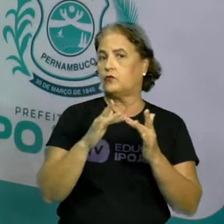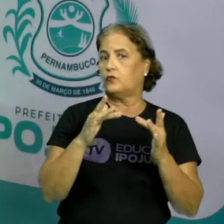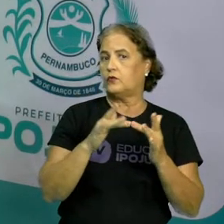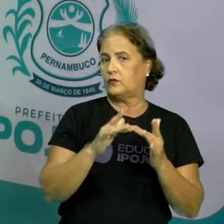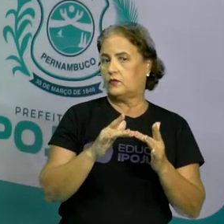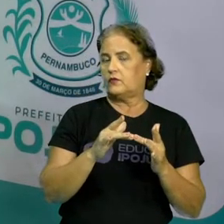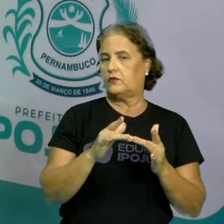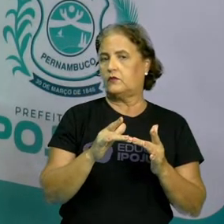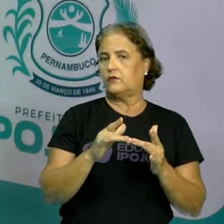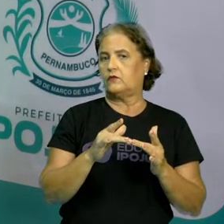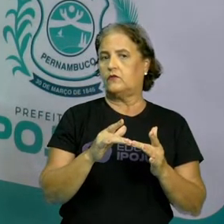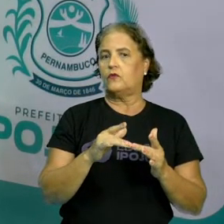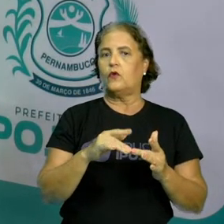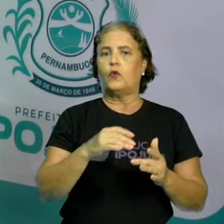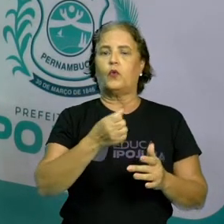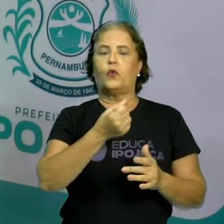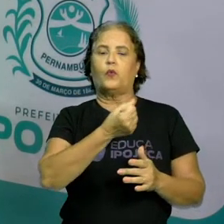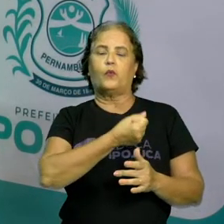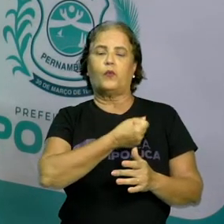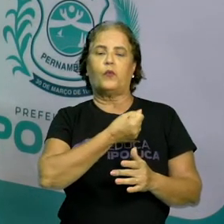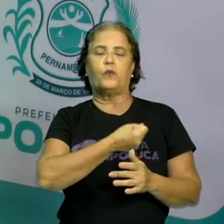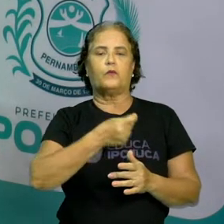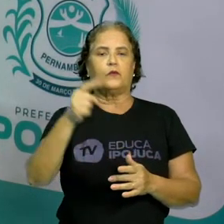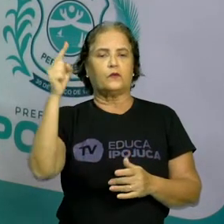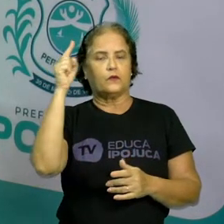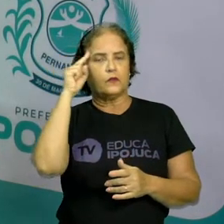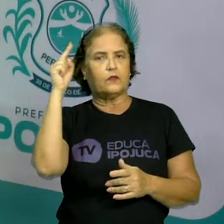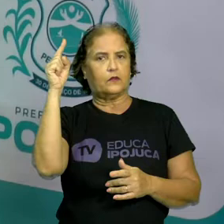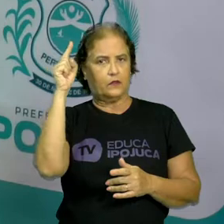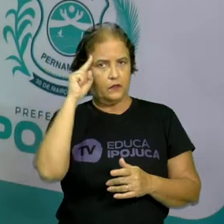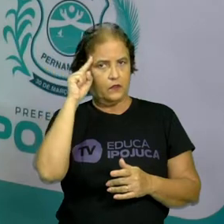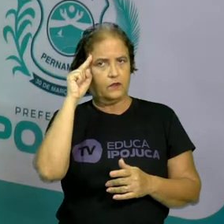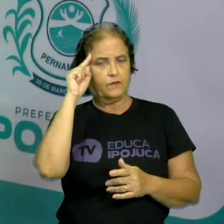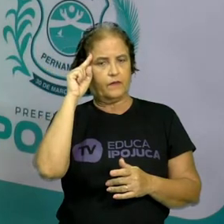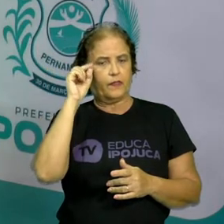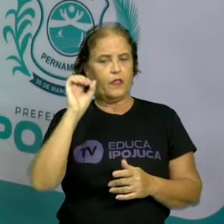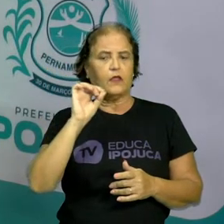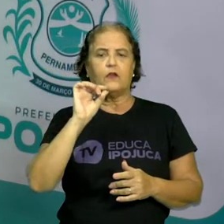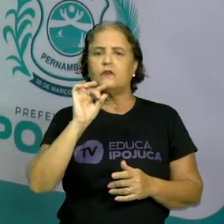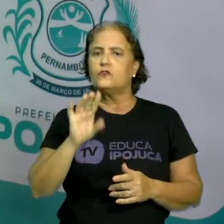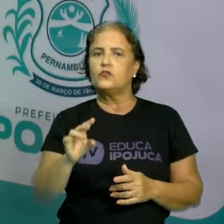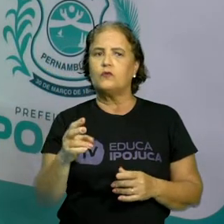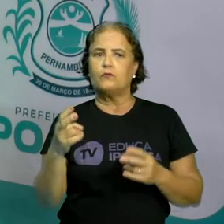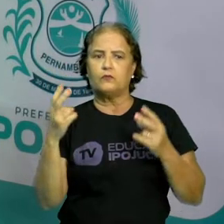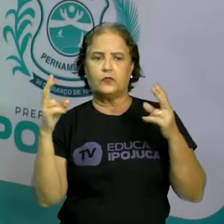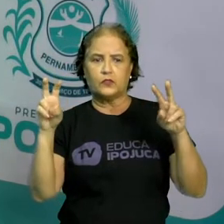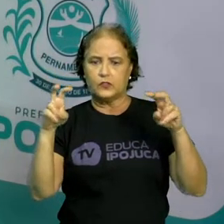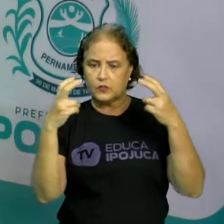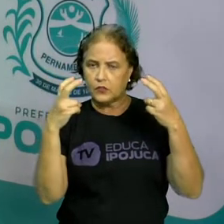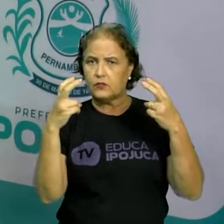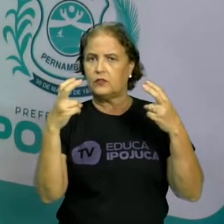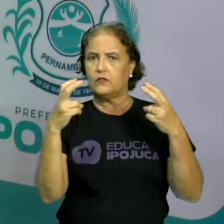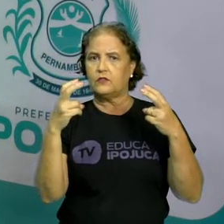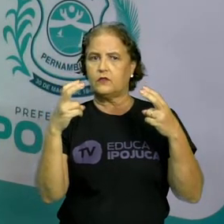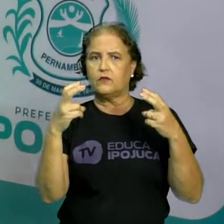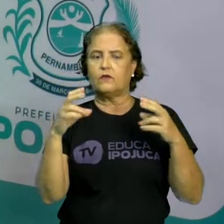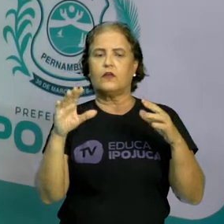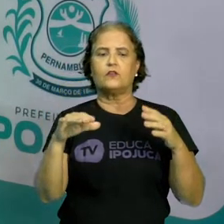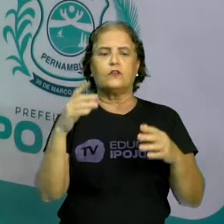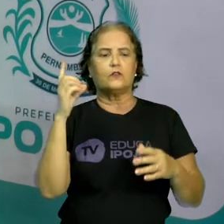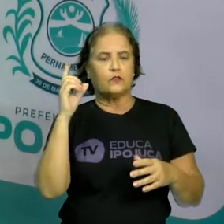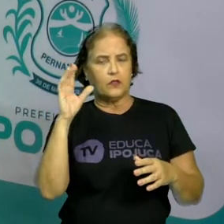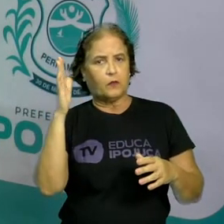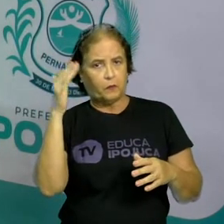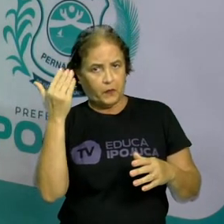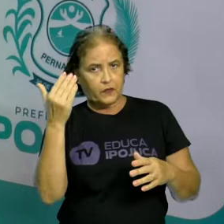Isso mesmo. Os números do dia a dia. Basta prestarmos bastante atenção que nós vamos perceber a